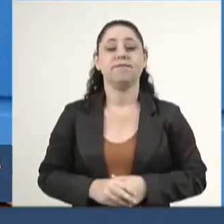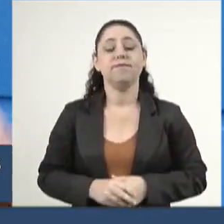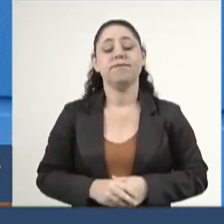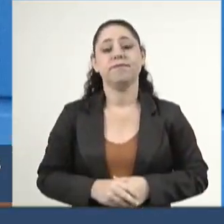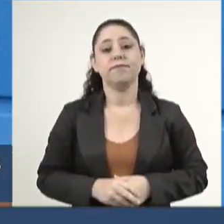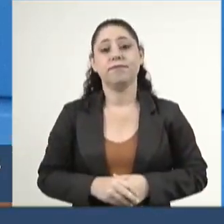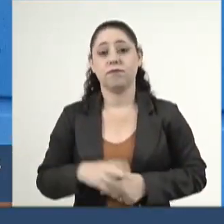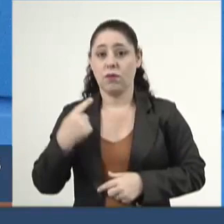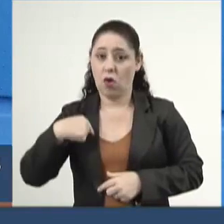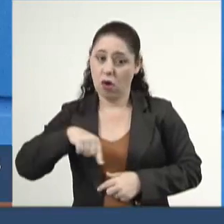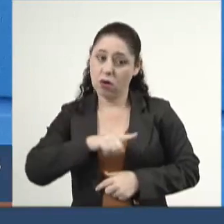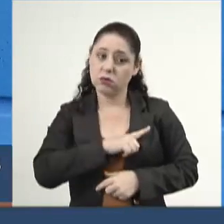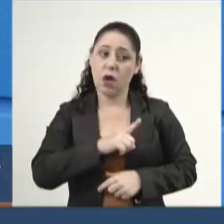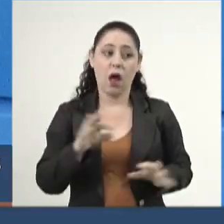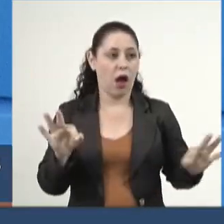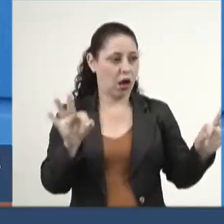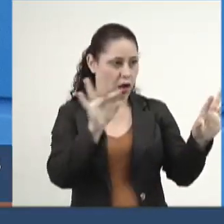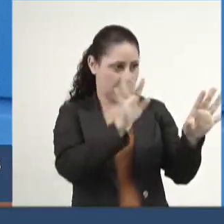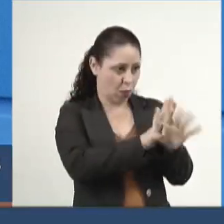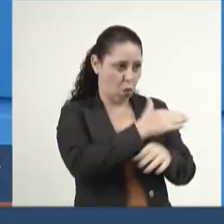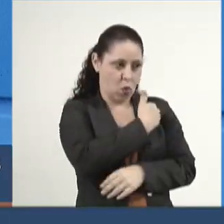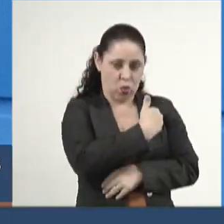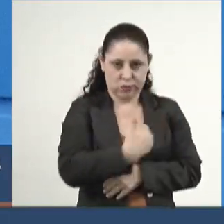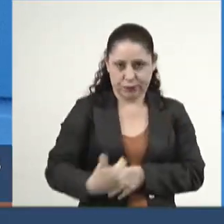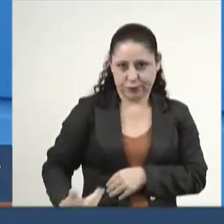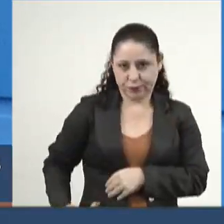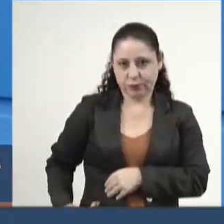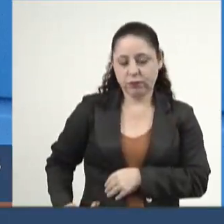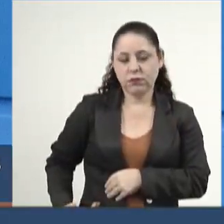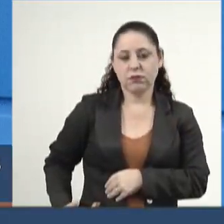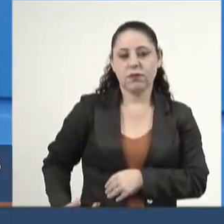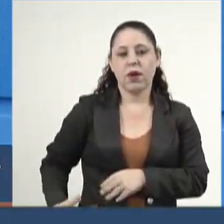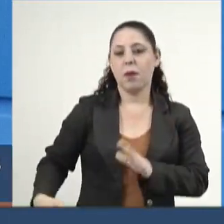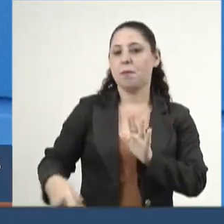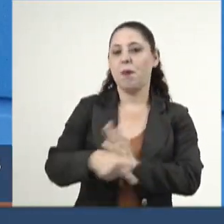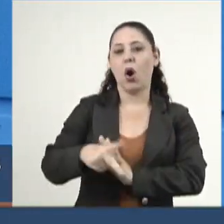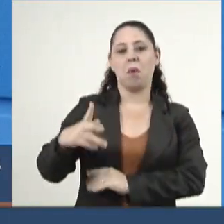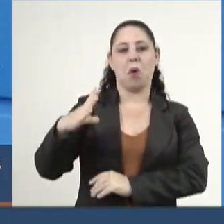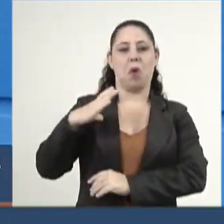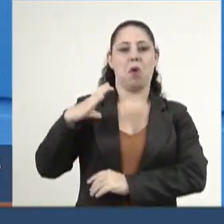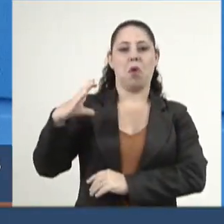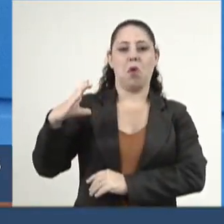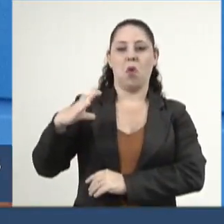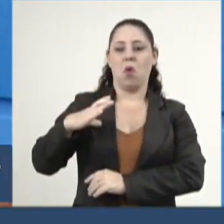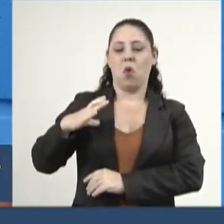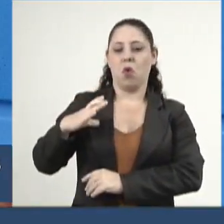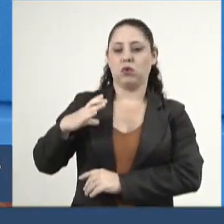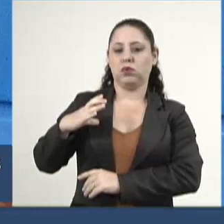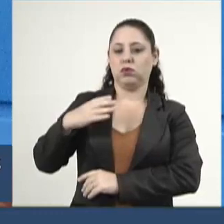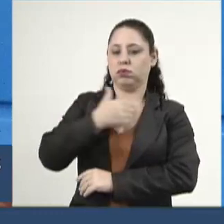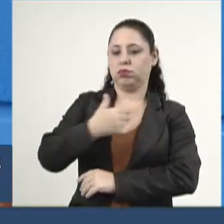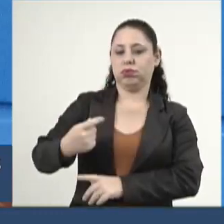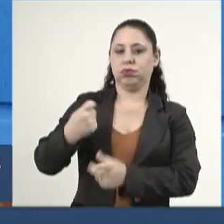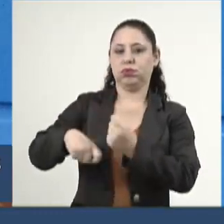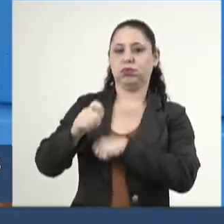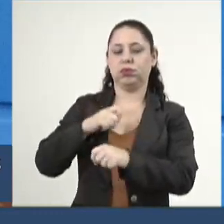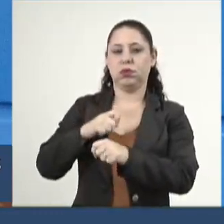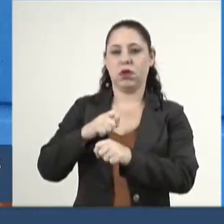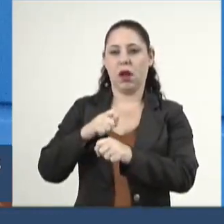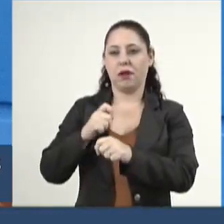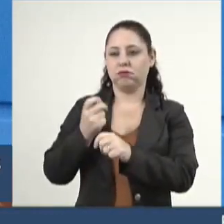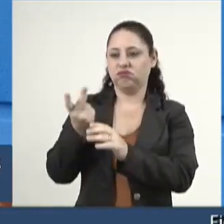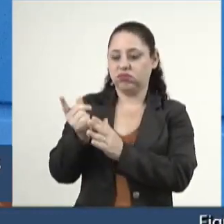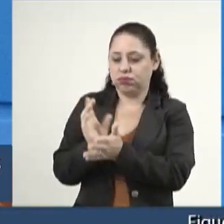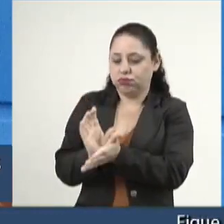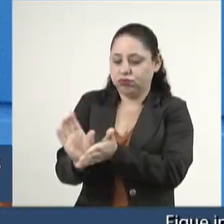Então, nós saímos de um governo elitista, de um governo que investia em